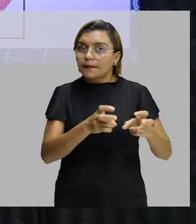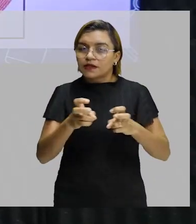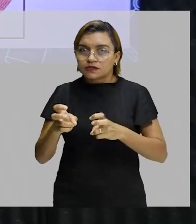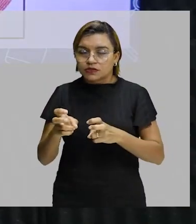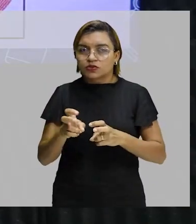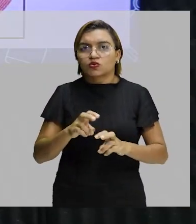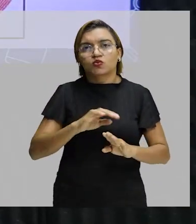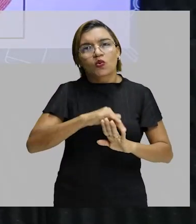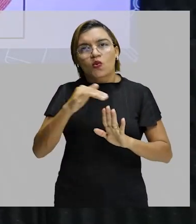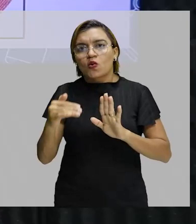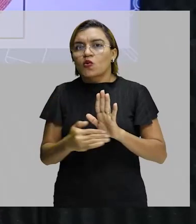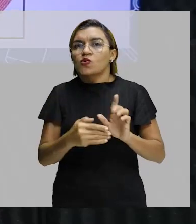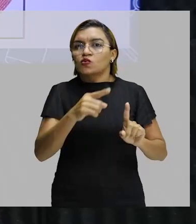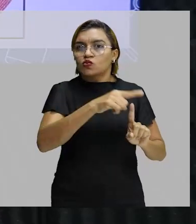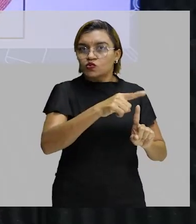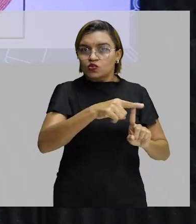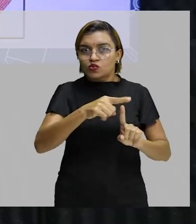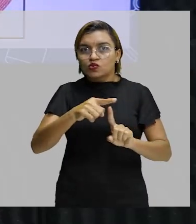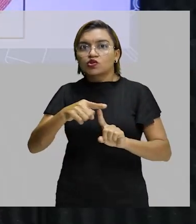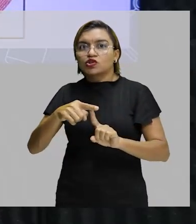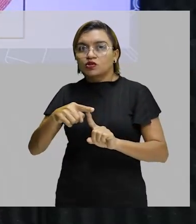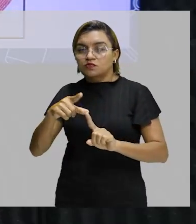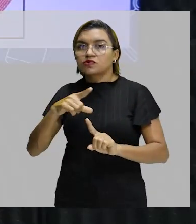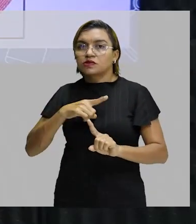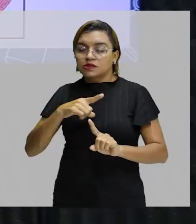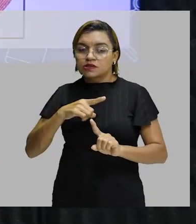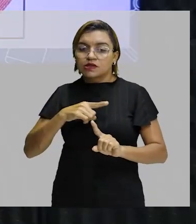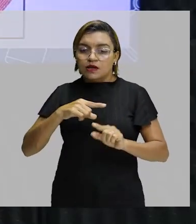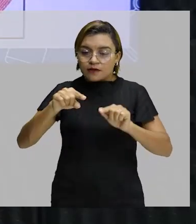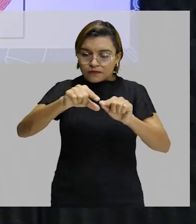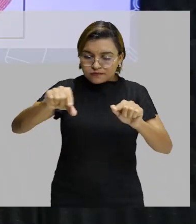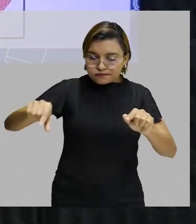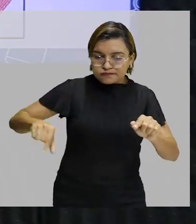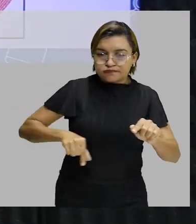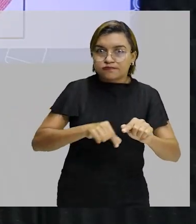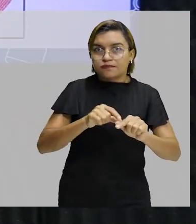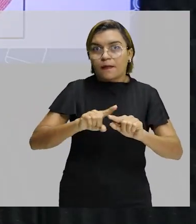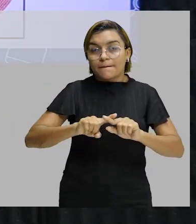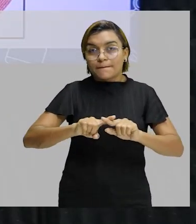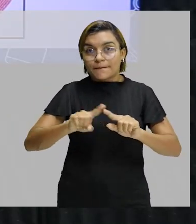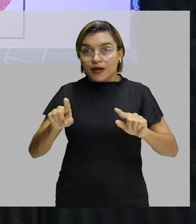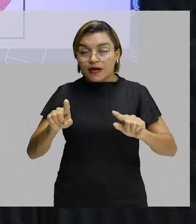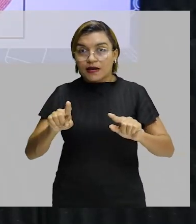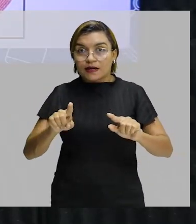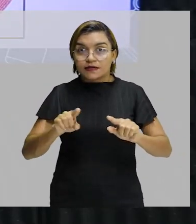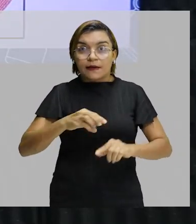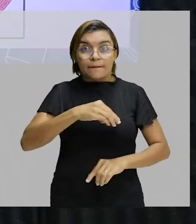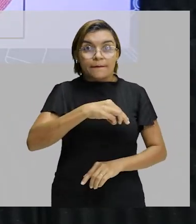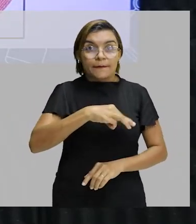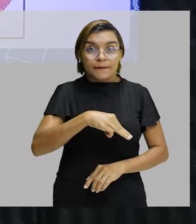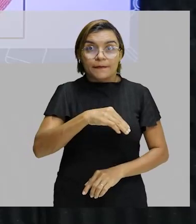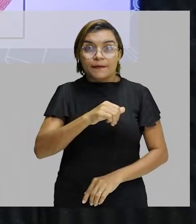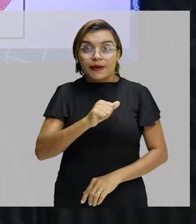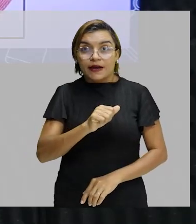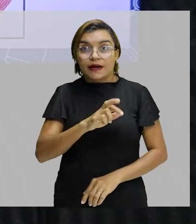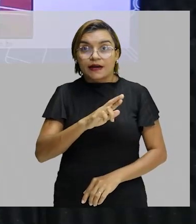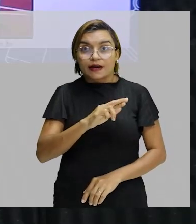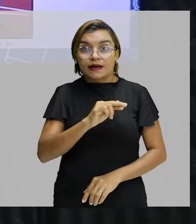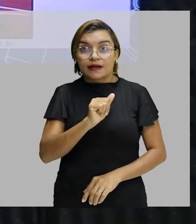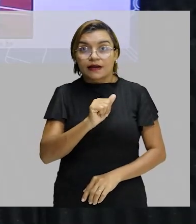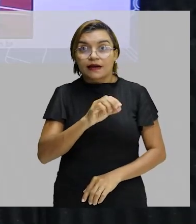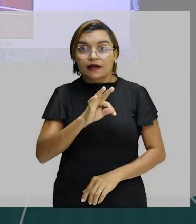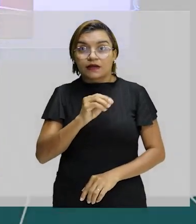provas acontecem nesse espaço, com exceção da maratona e da marcha atlética que acontece na rua.